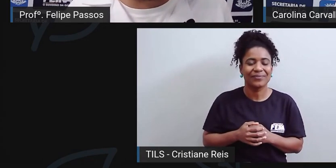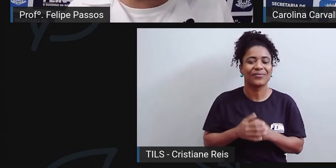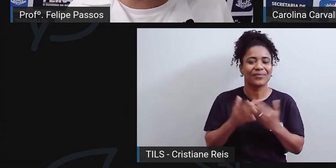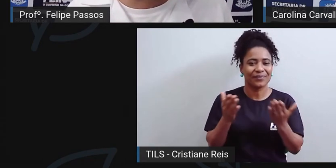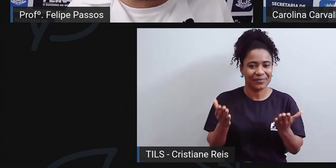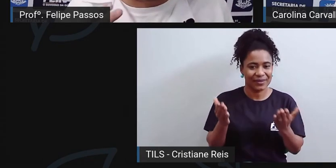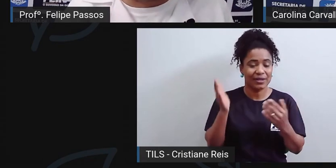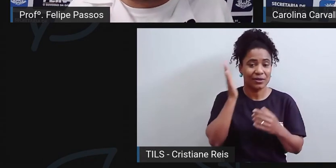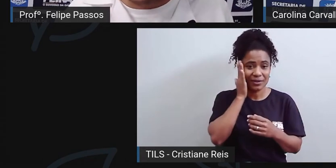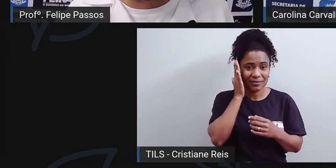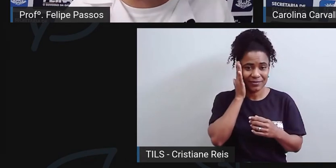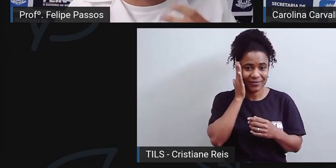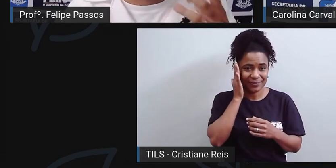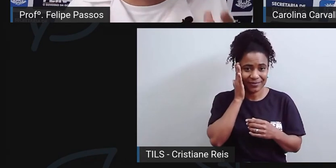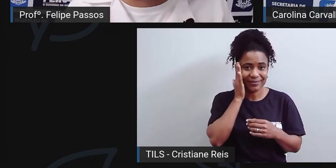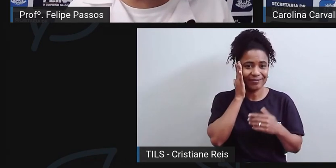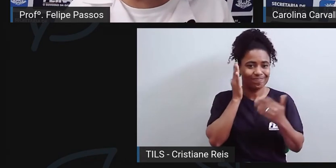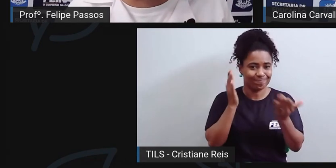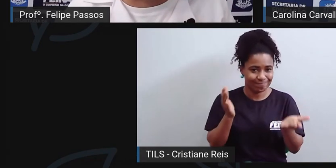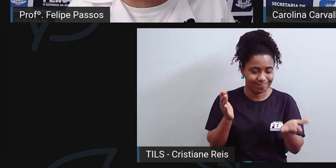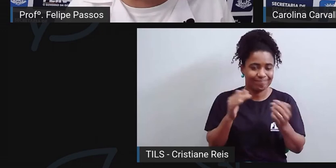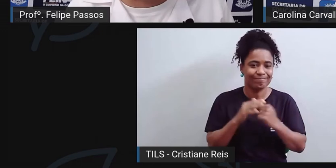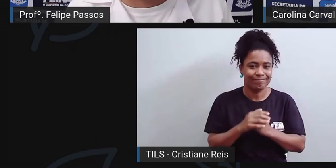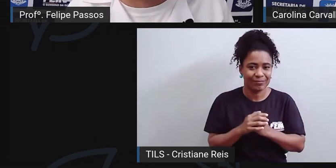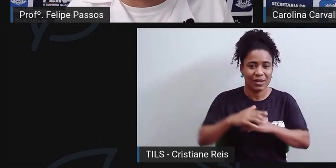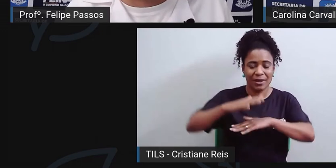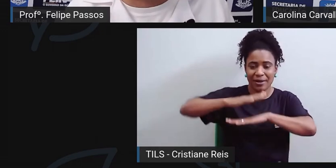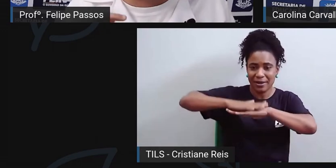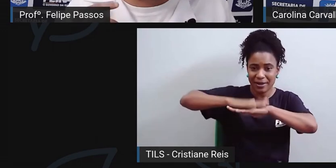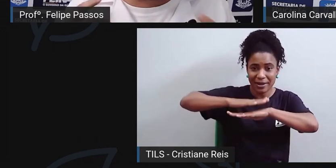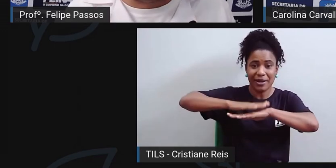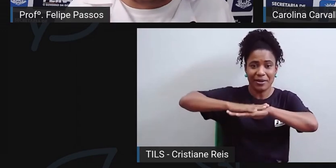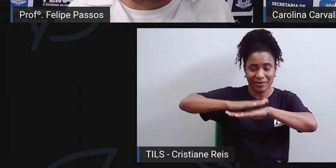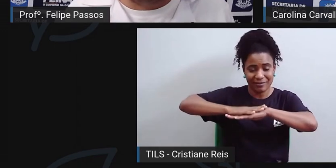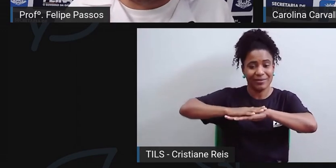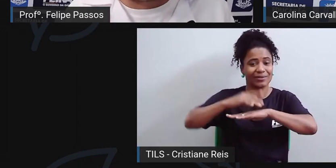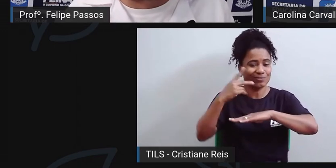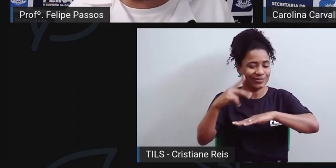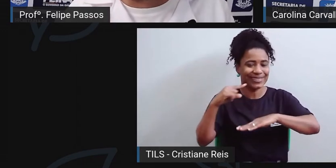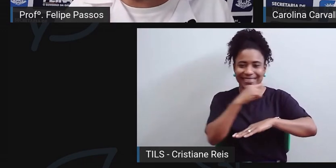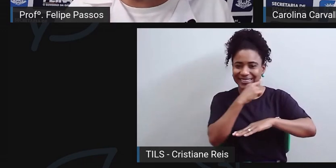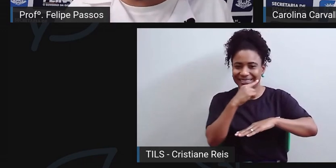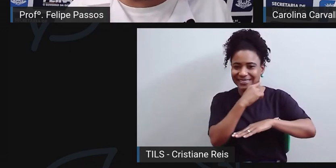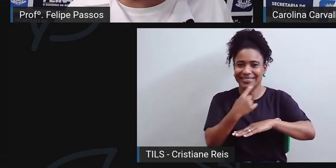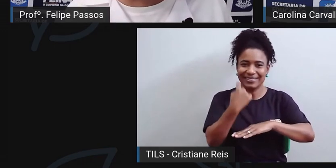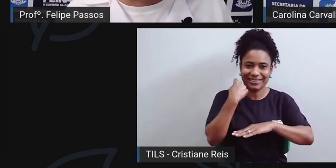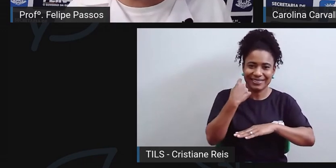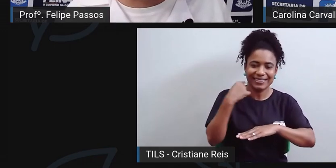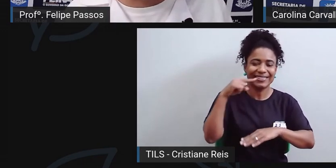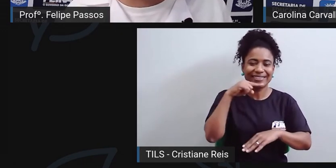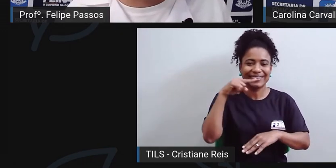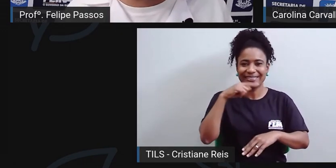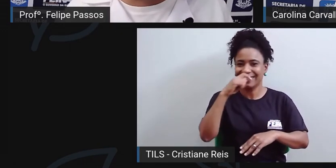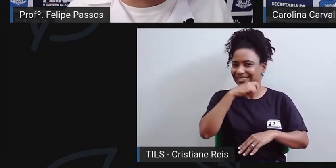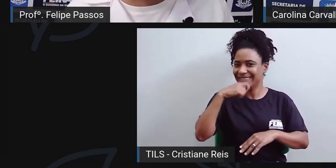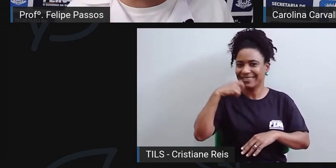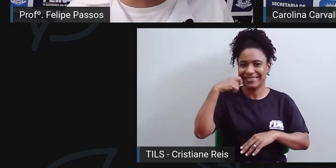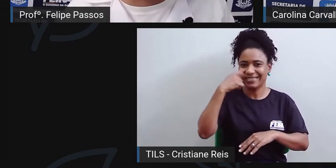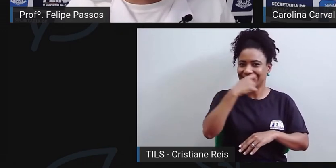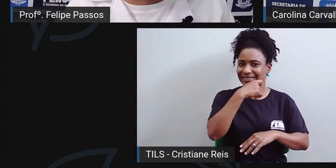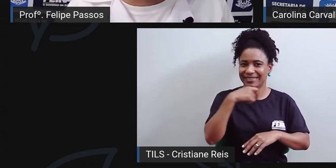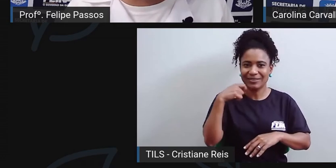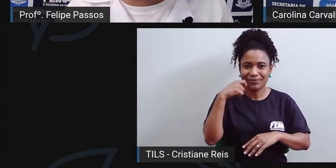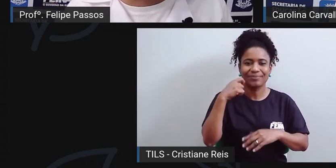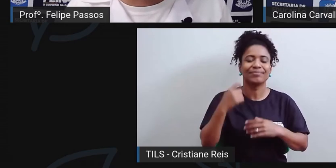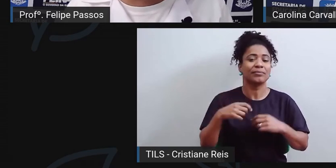quem cuida, quem faz esses procedimentos que você acabou de ensinar, quem faz um higiene bucal legal todos os dias, mesmo assim